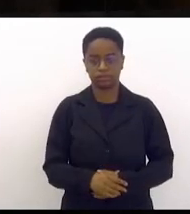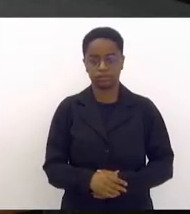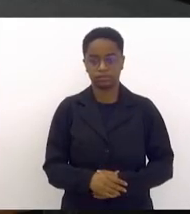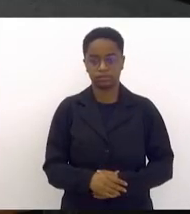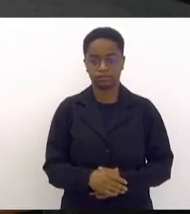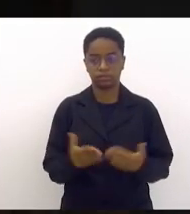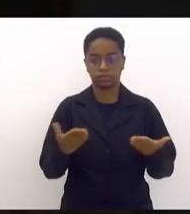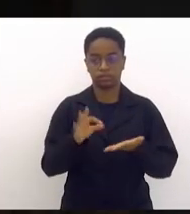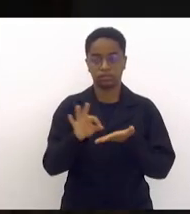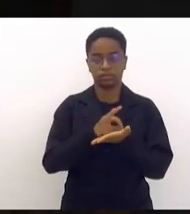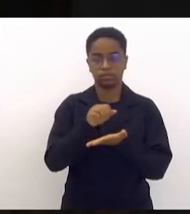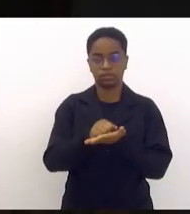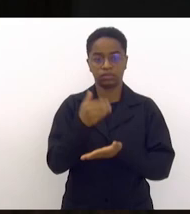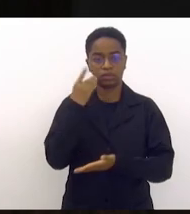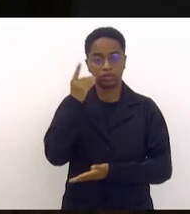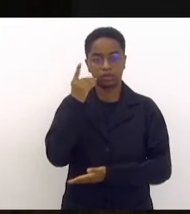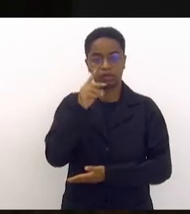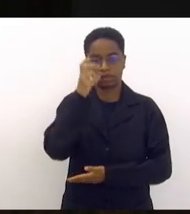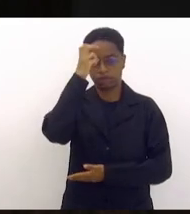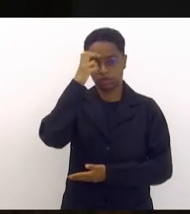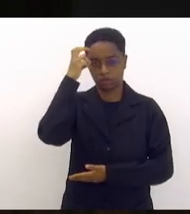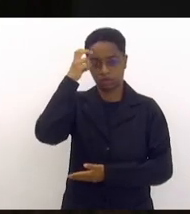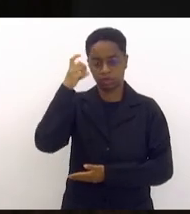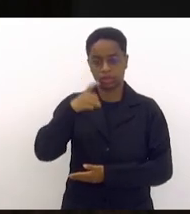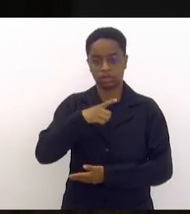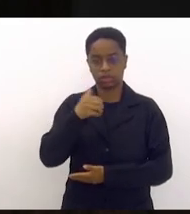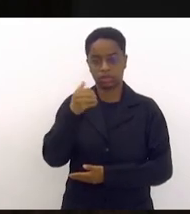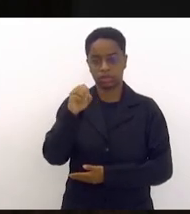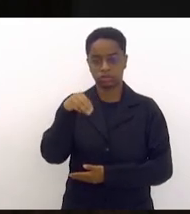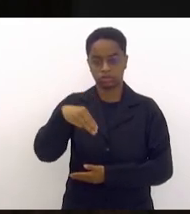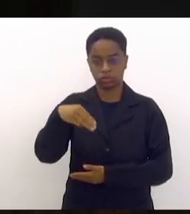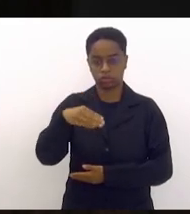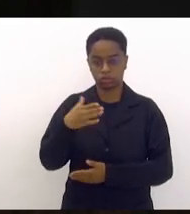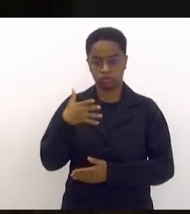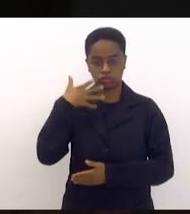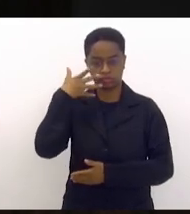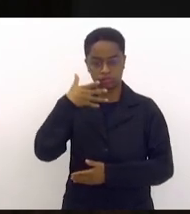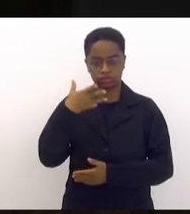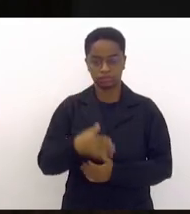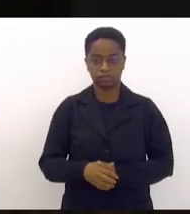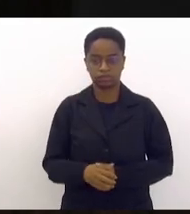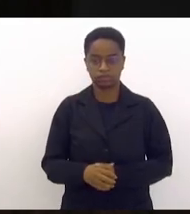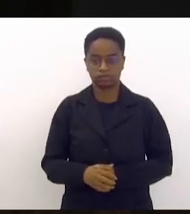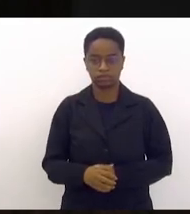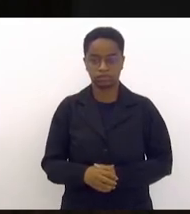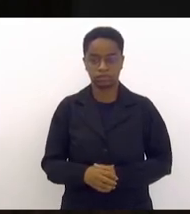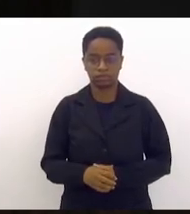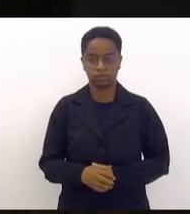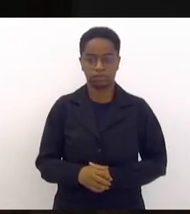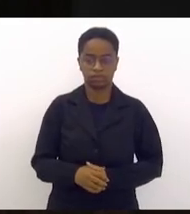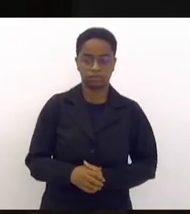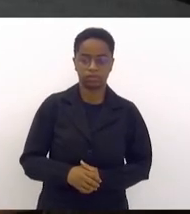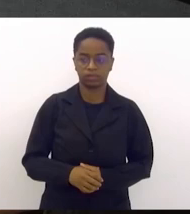Próxima oradora, a nobre deputada Verônica Lima. Vossa Excelência dispõe de dez minutos do tempo regimental.